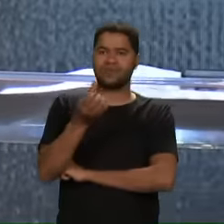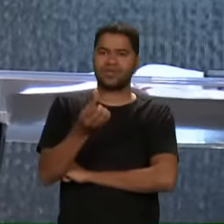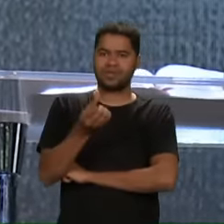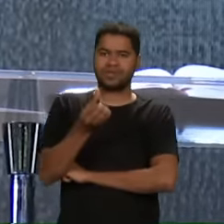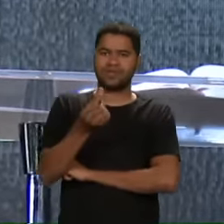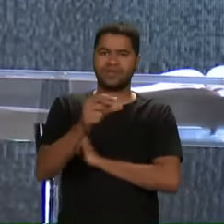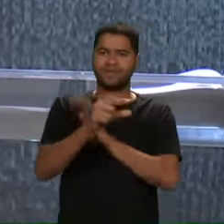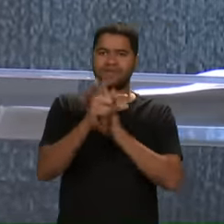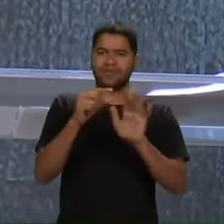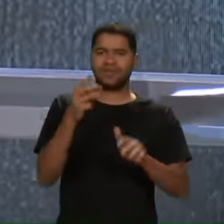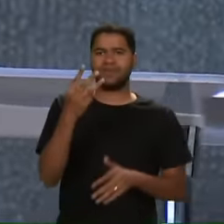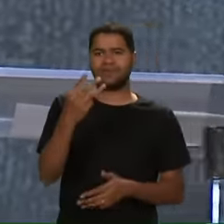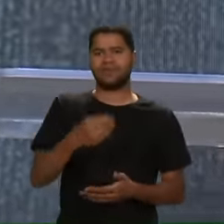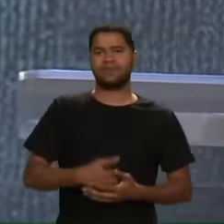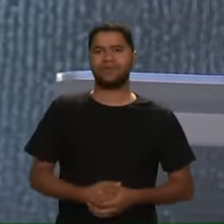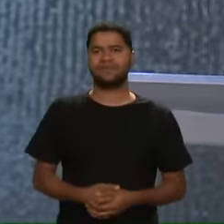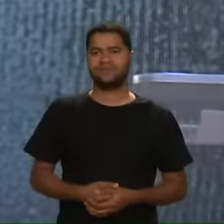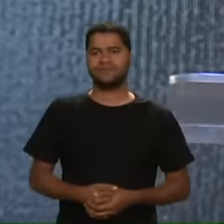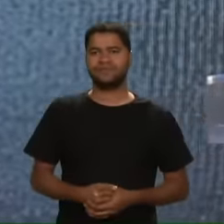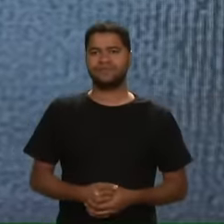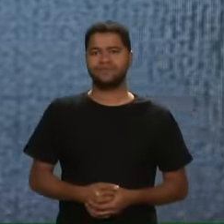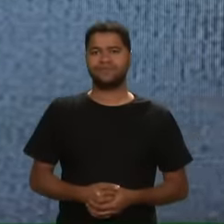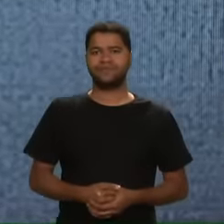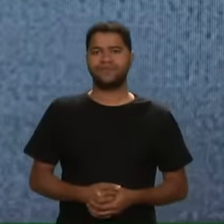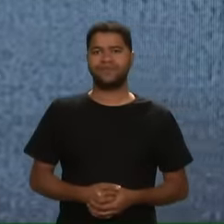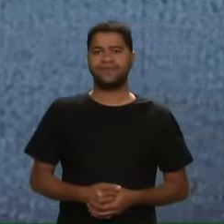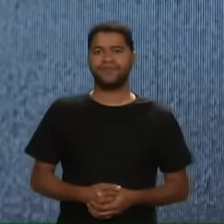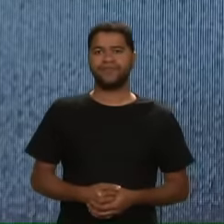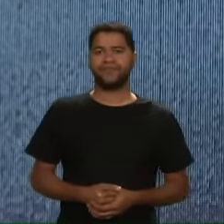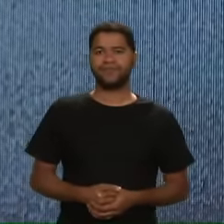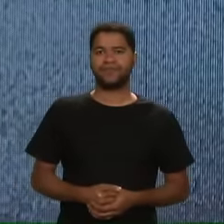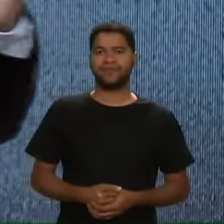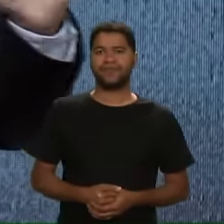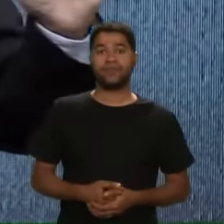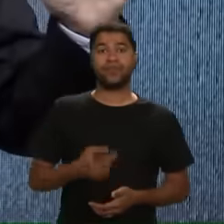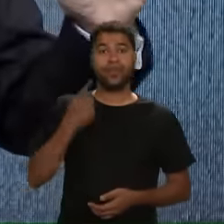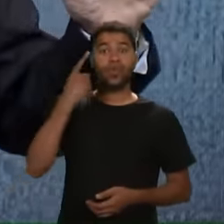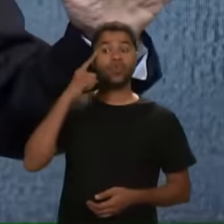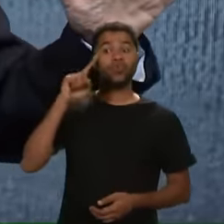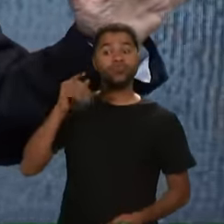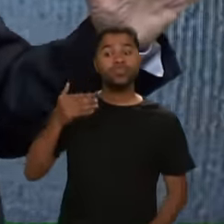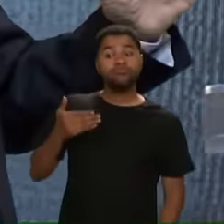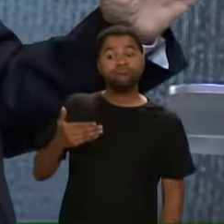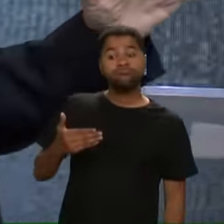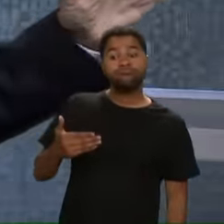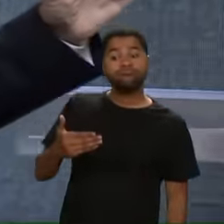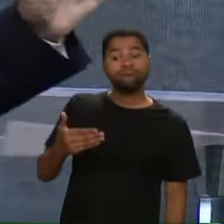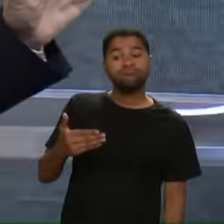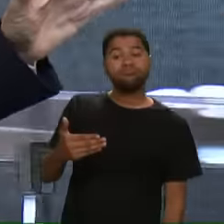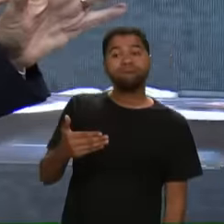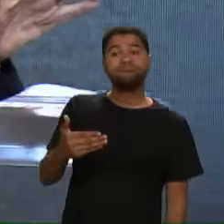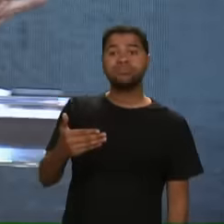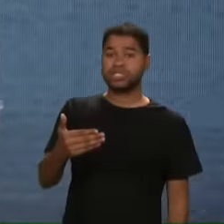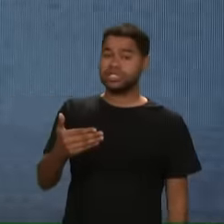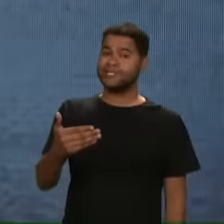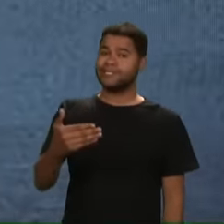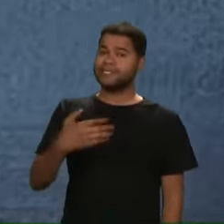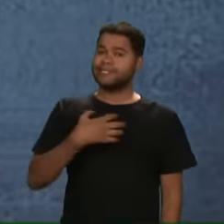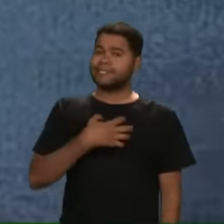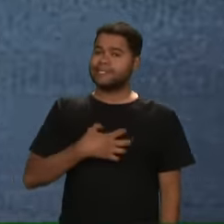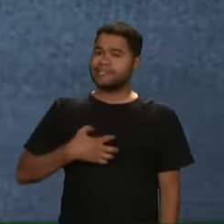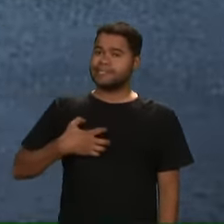O verso 3 Um dia Vai chegar O dia Mal